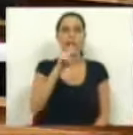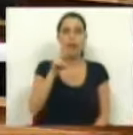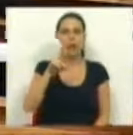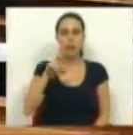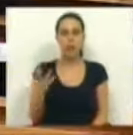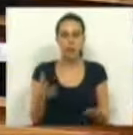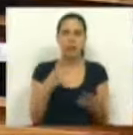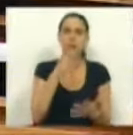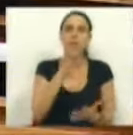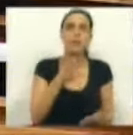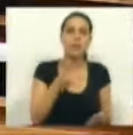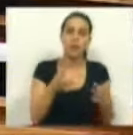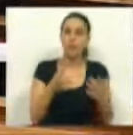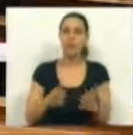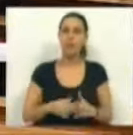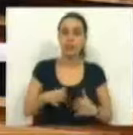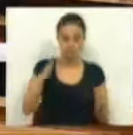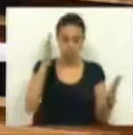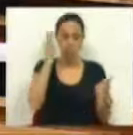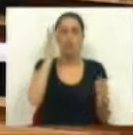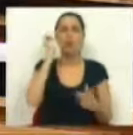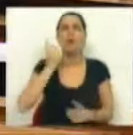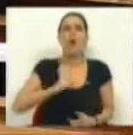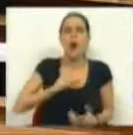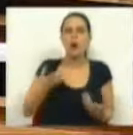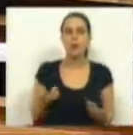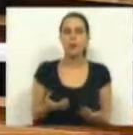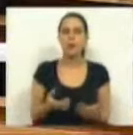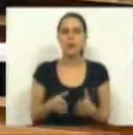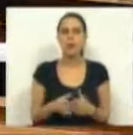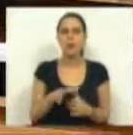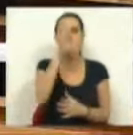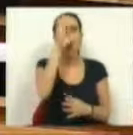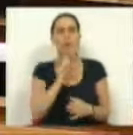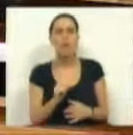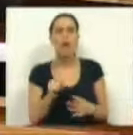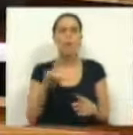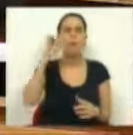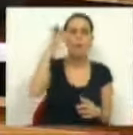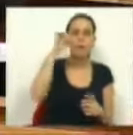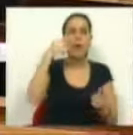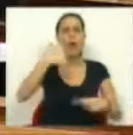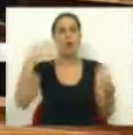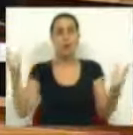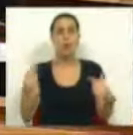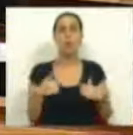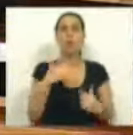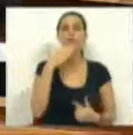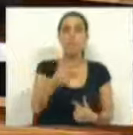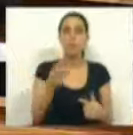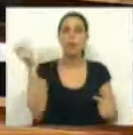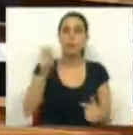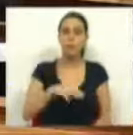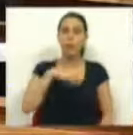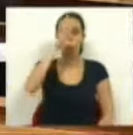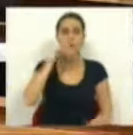não tinha respondido a Sra. Deputada, Carla Rodrigues, quando diz que números é que eu tenho e que o Governo, afinal, ainda